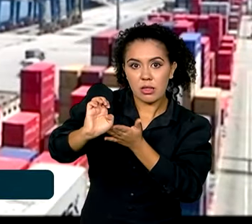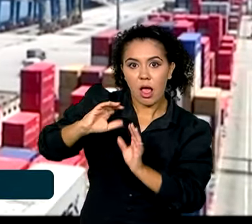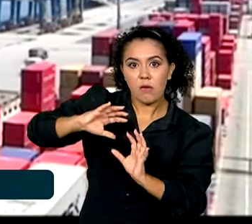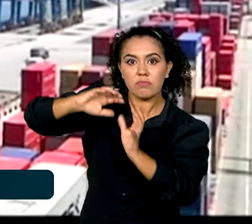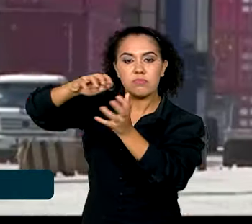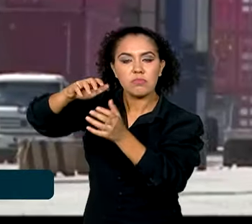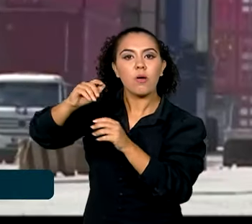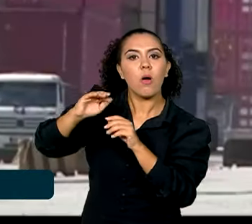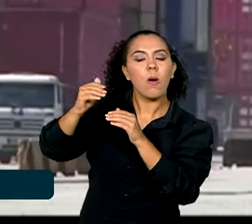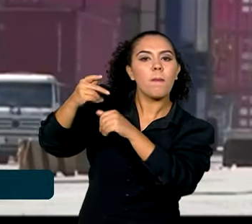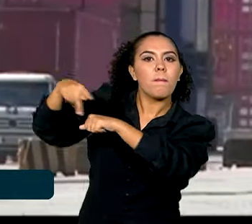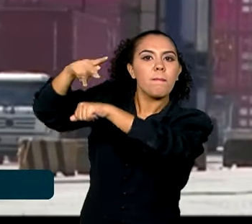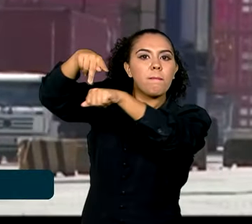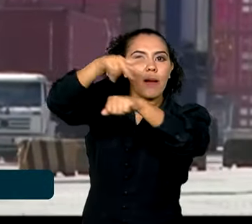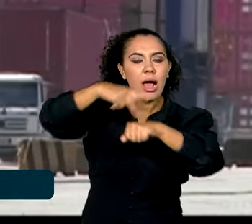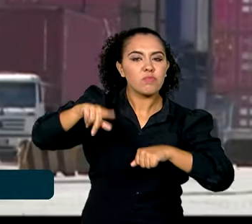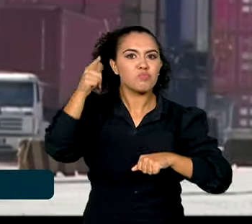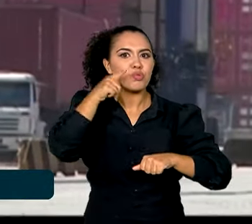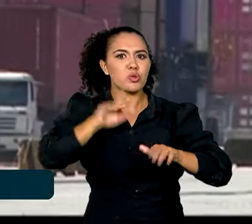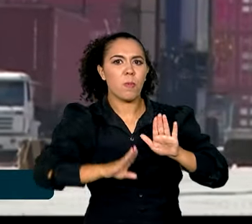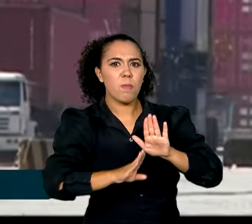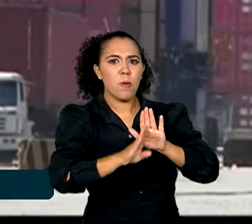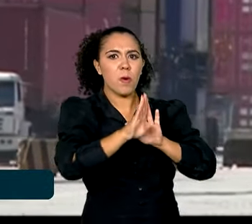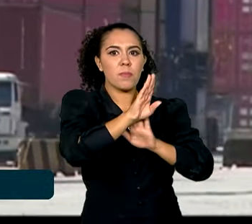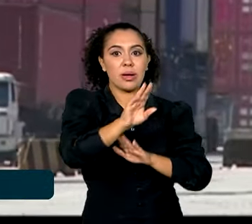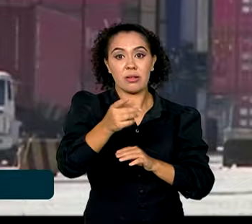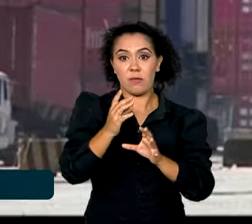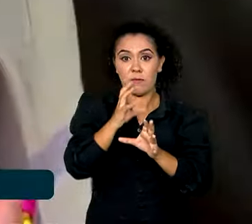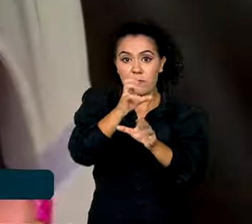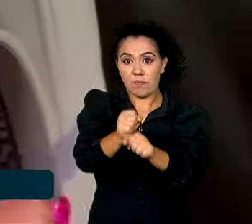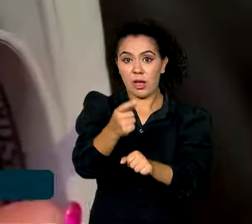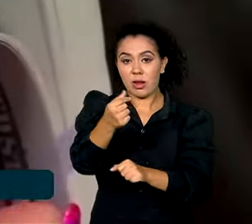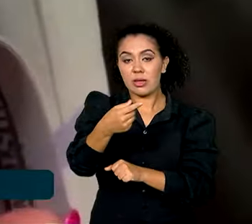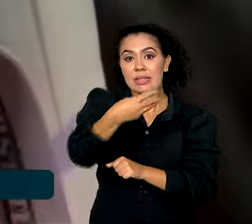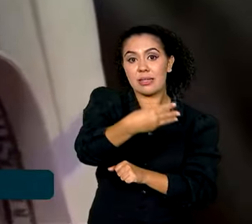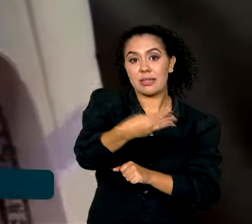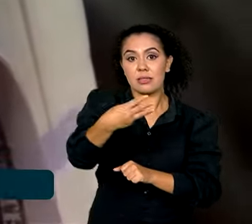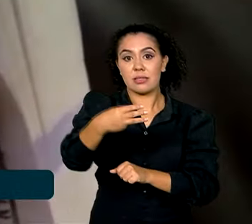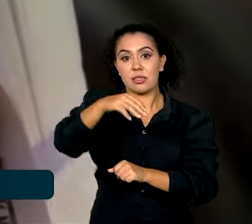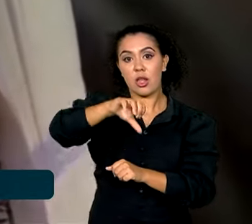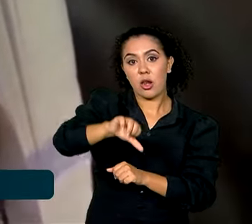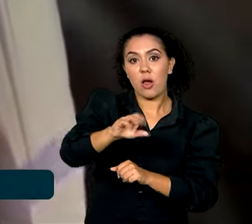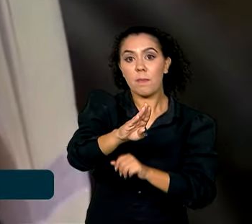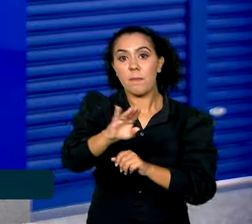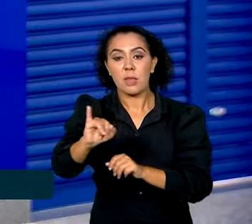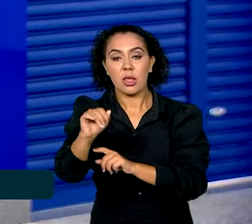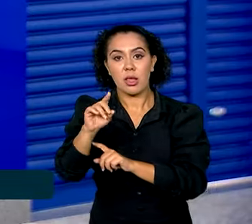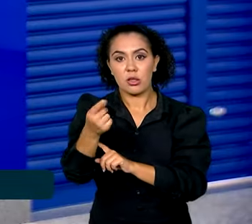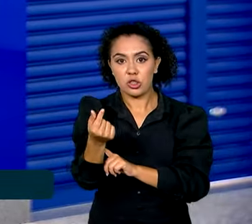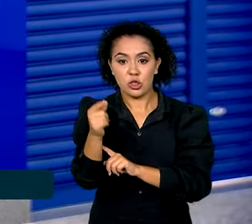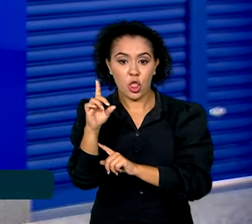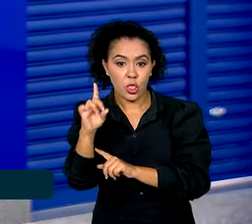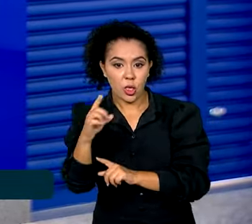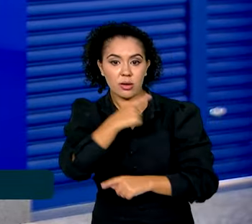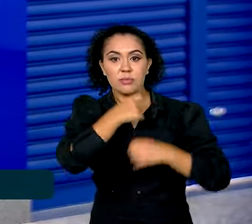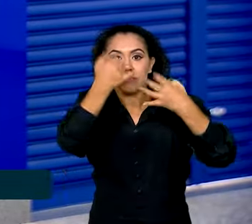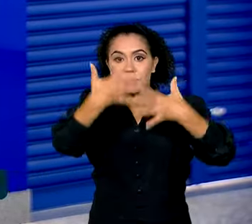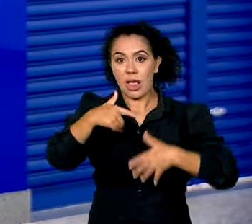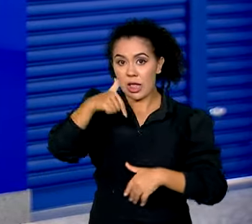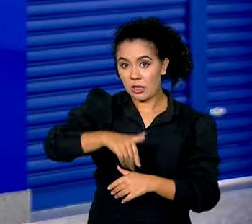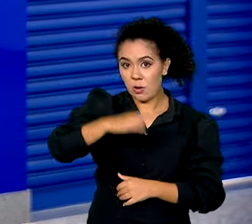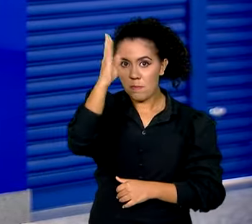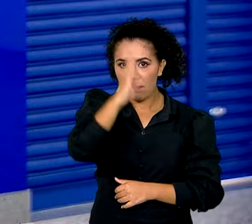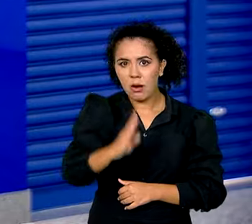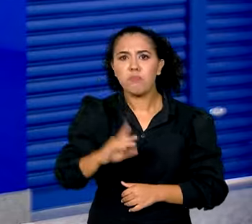recorde de 339,6 bilhões de dólares. O Brasil chegou a um